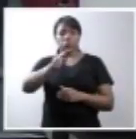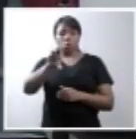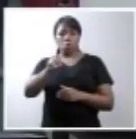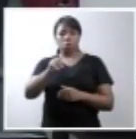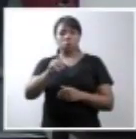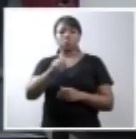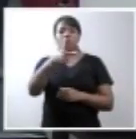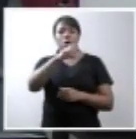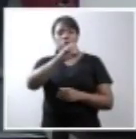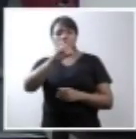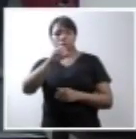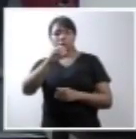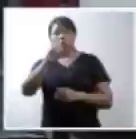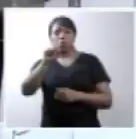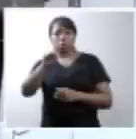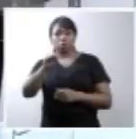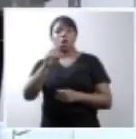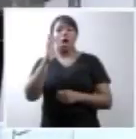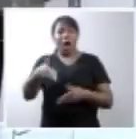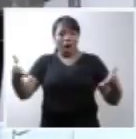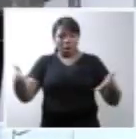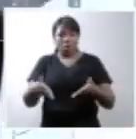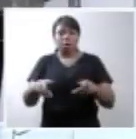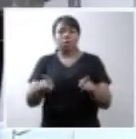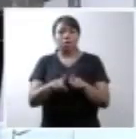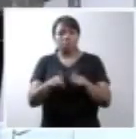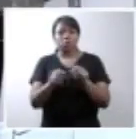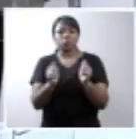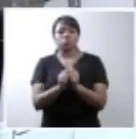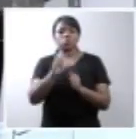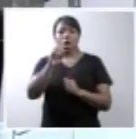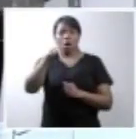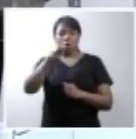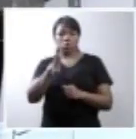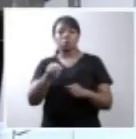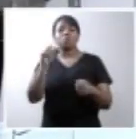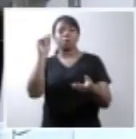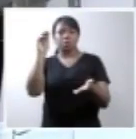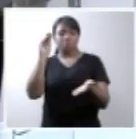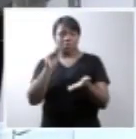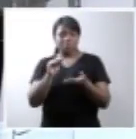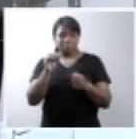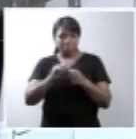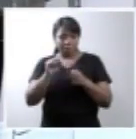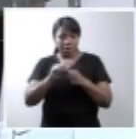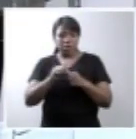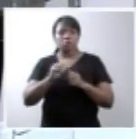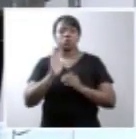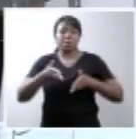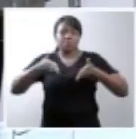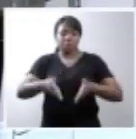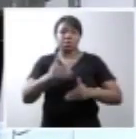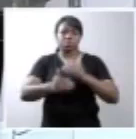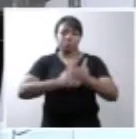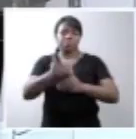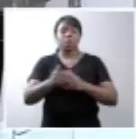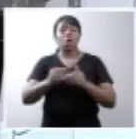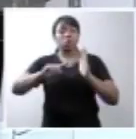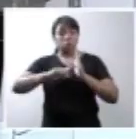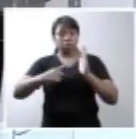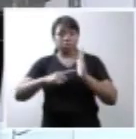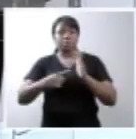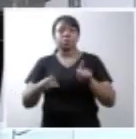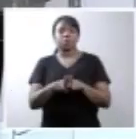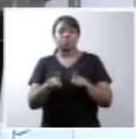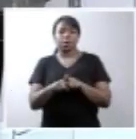Agora, a Convenção foi depositada na ONU em 1º de agosto de 2008, e participamos desse processo. O nosso objetivo, ao